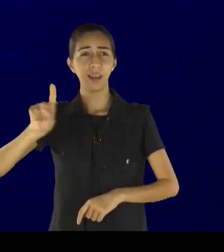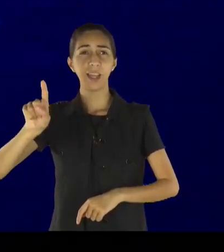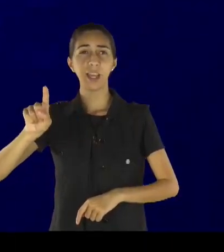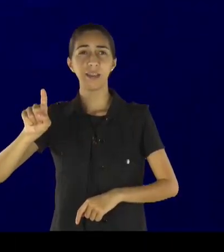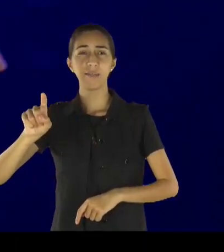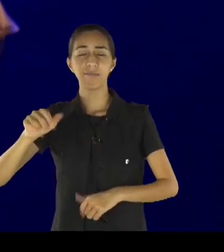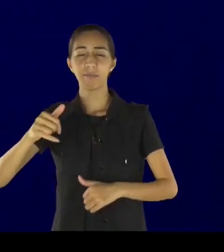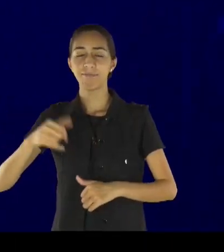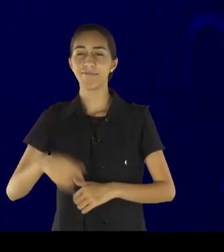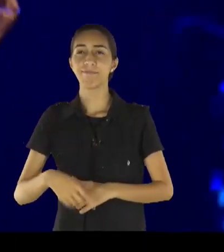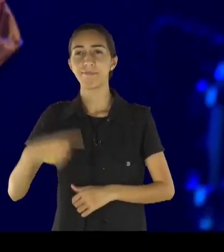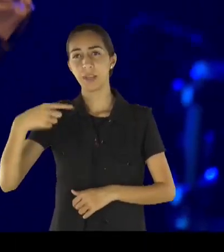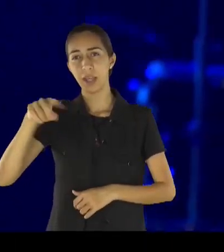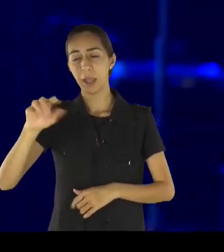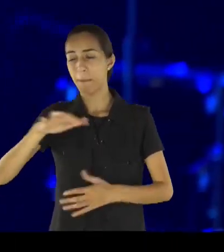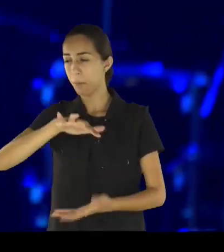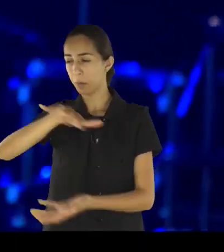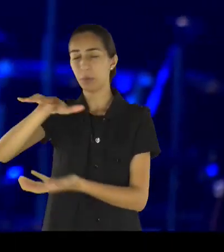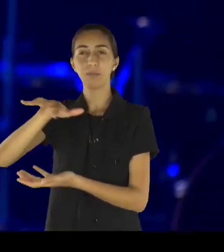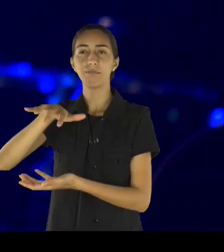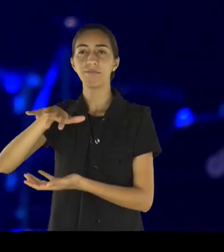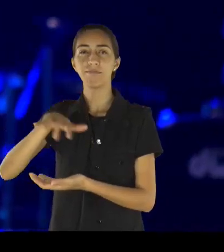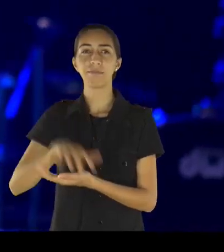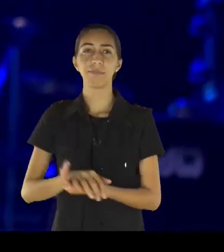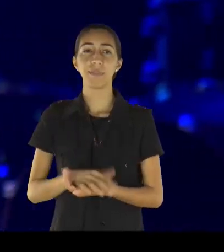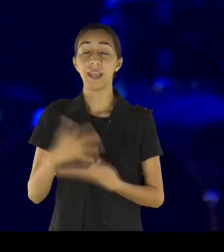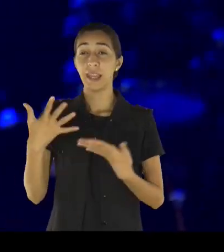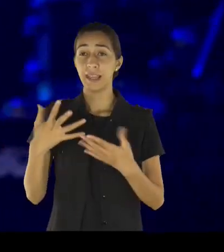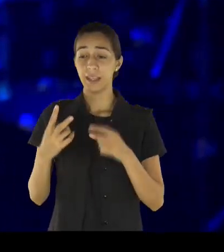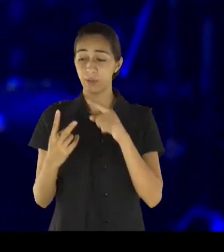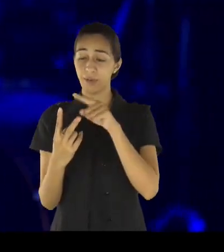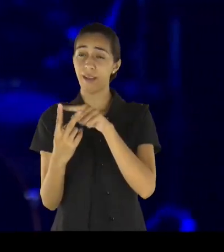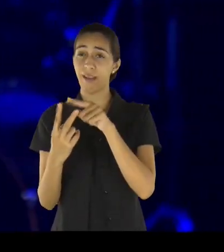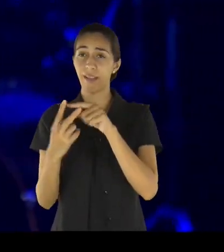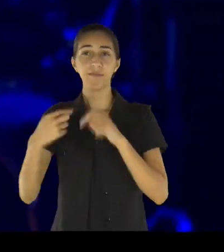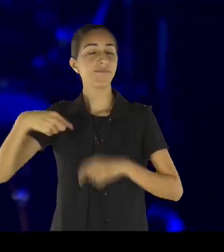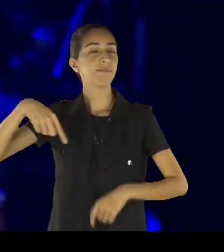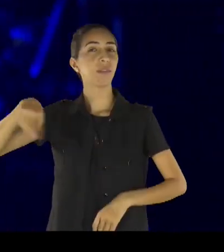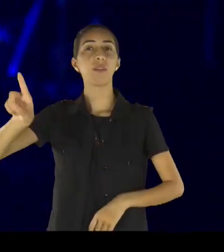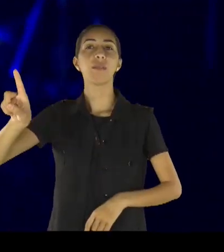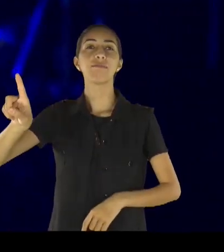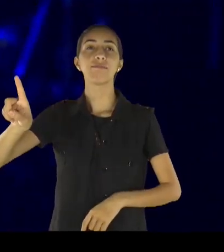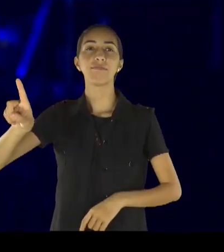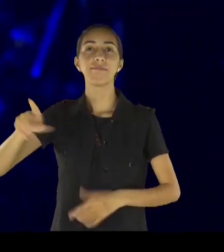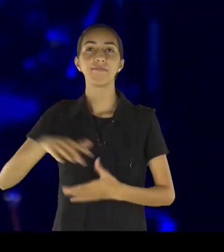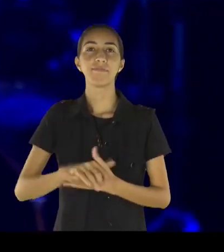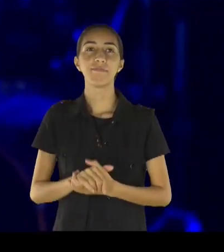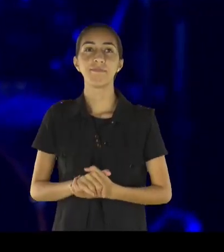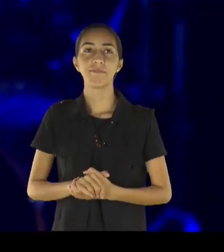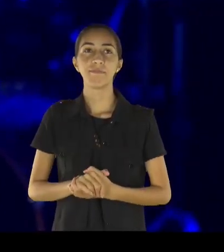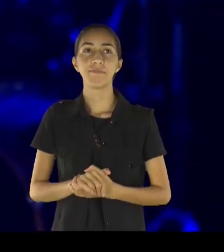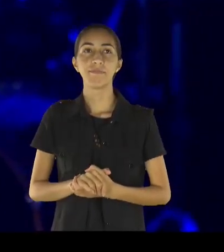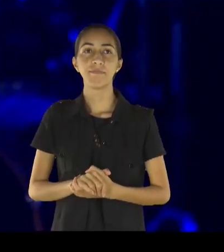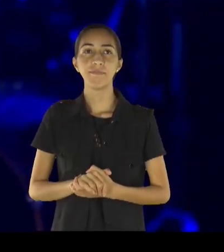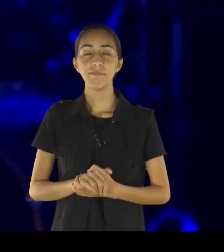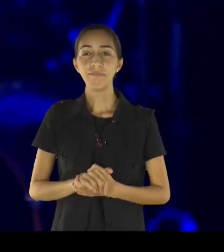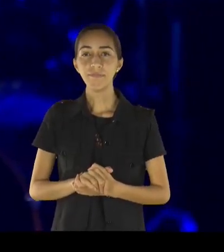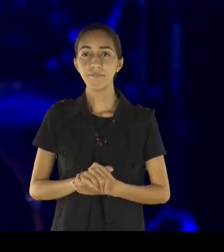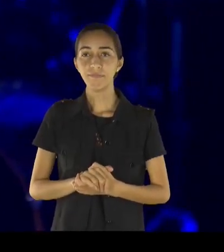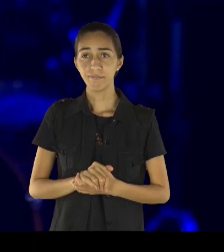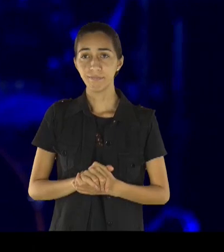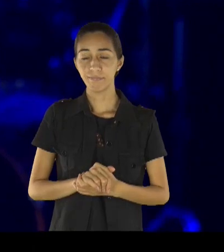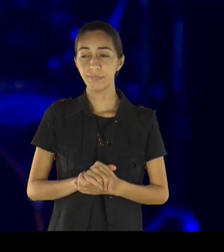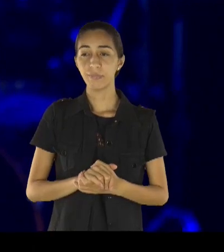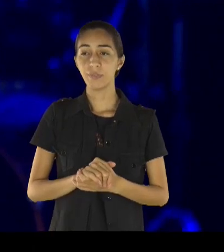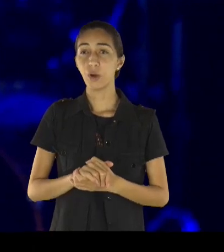não perguntou para o pai, mas perguntou para alguém, o que está acontecendo naquela festa, e rapaz, sabe o que é, seu irmão chegou aí, seu pai deu uma